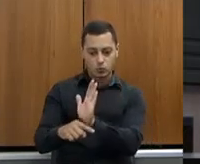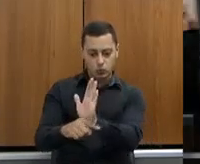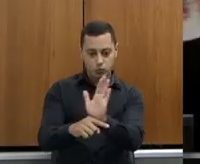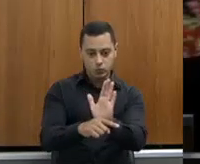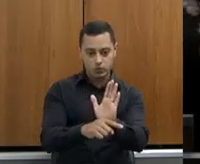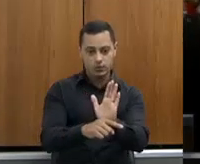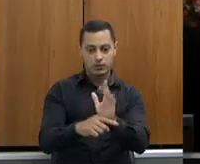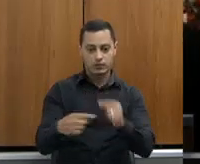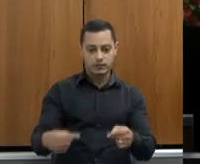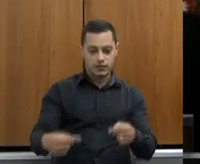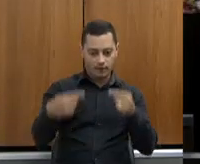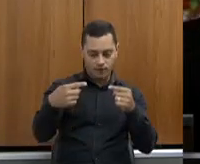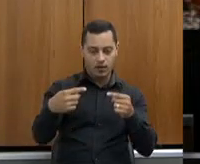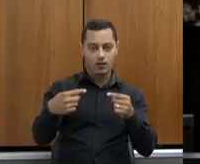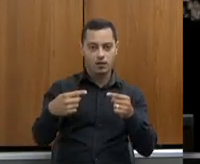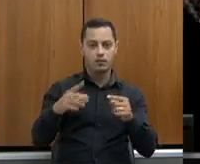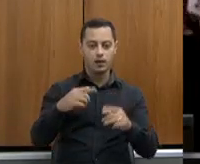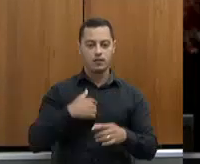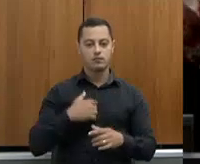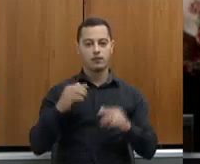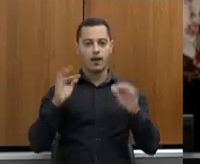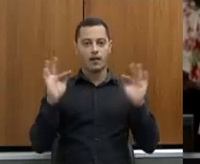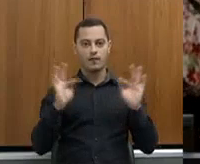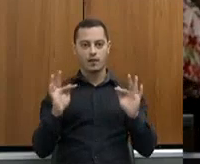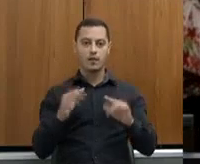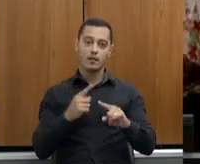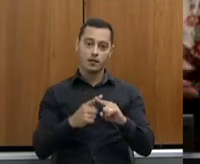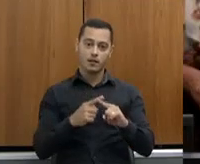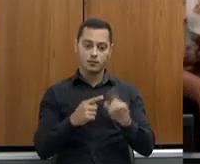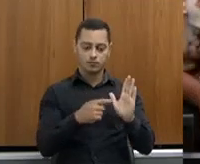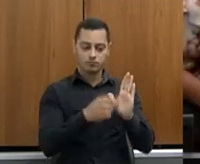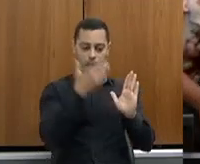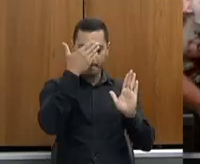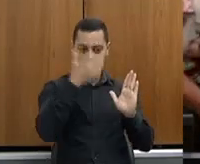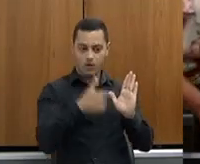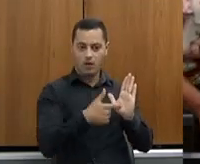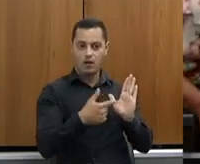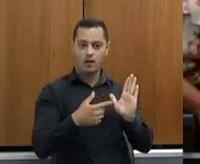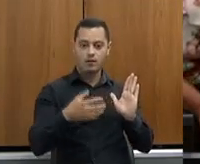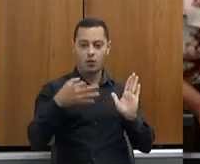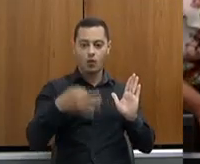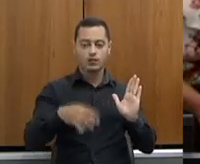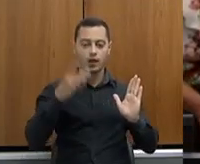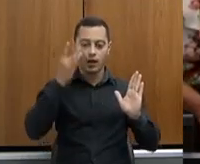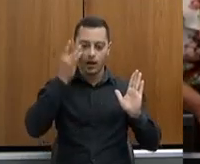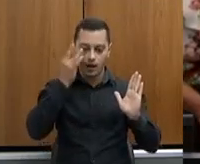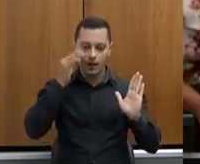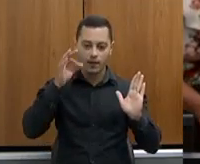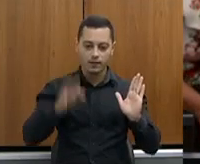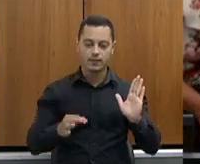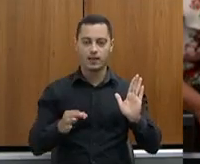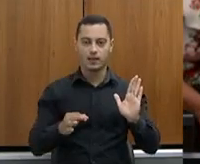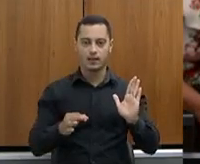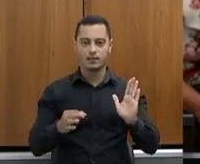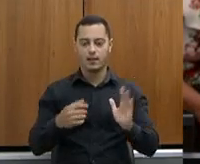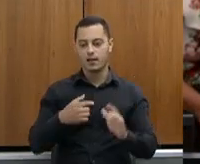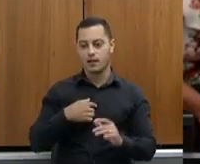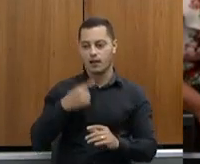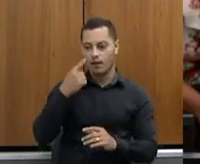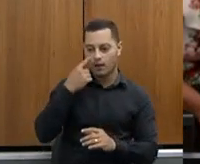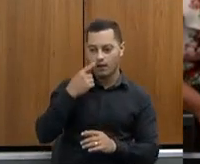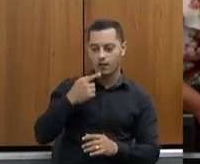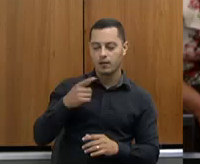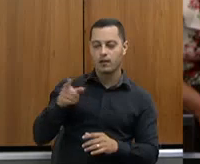muito feliz de poder contar com esses números e com esses resultados e ver a coisa na prática. Quando eu vi um produtor de maçã, de